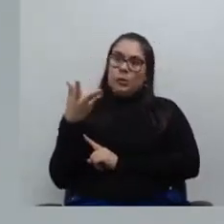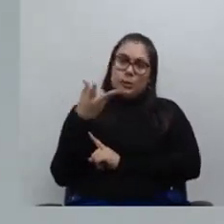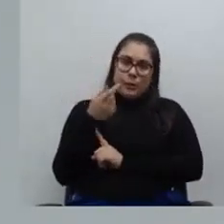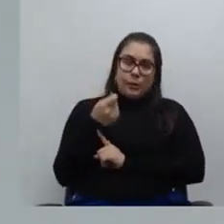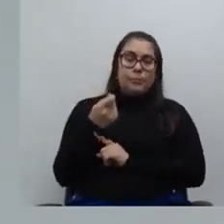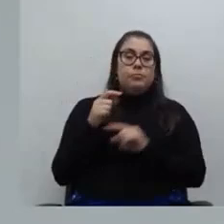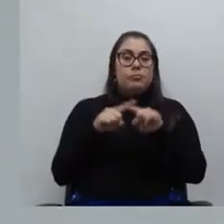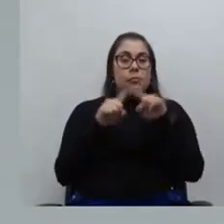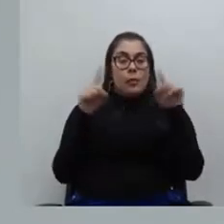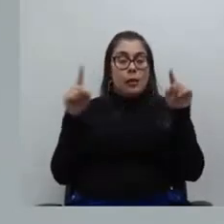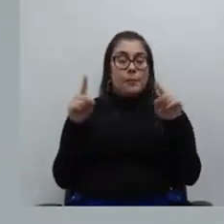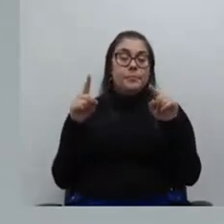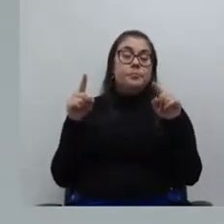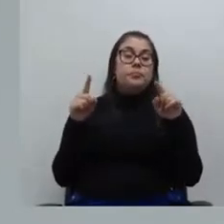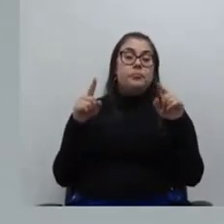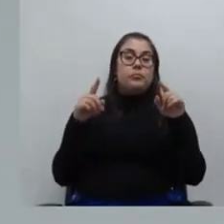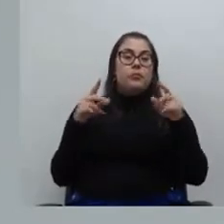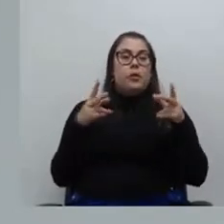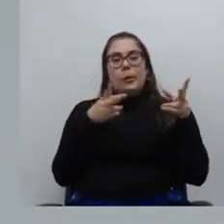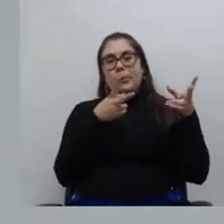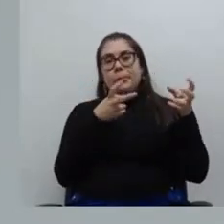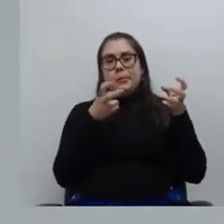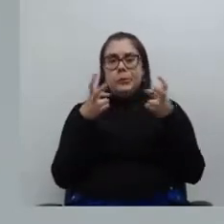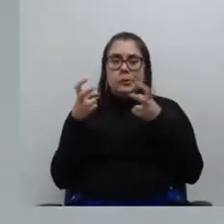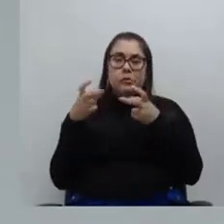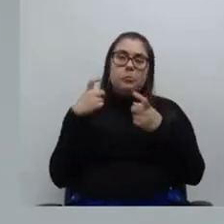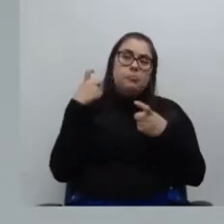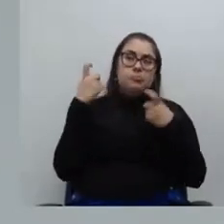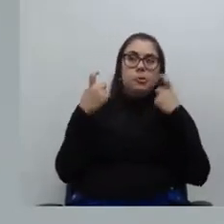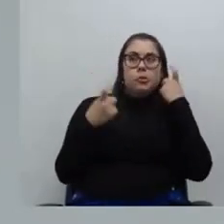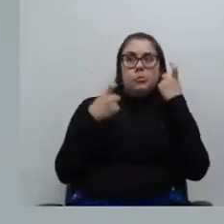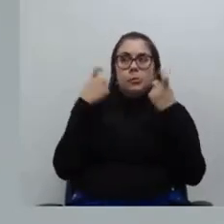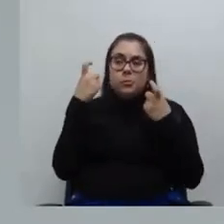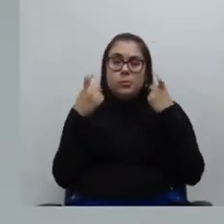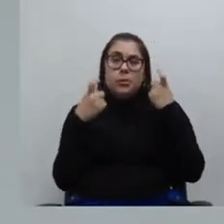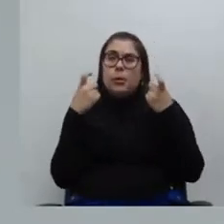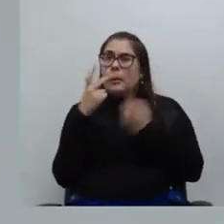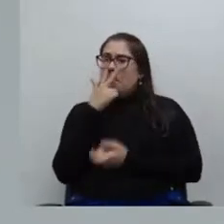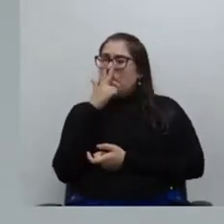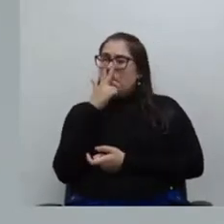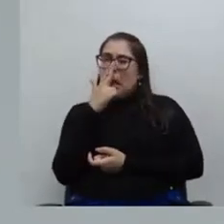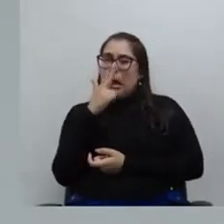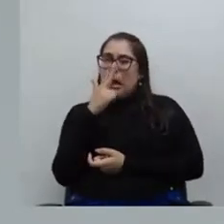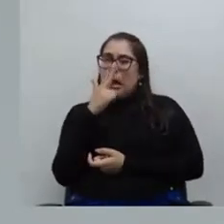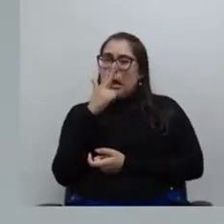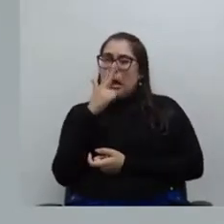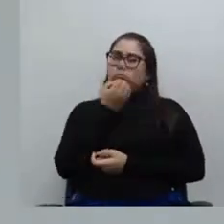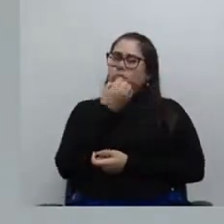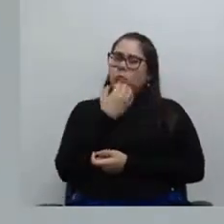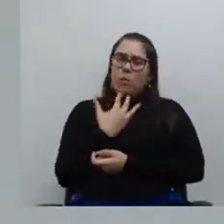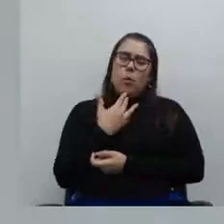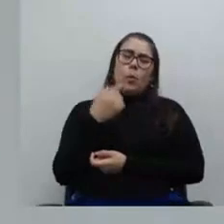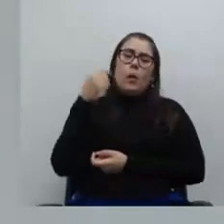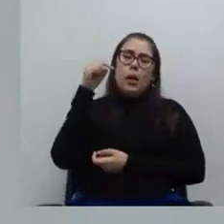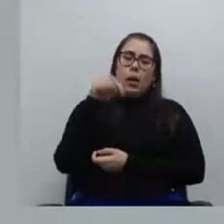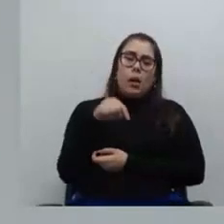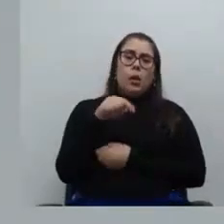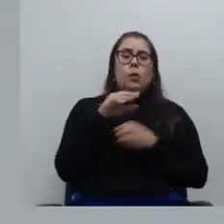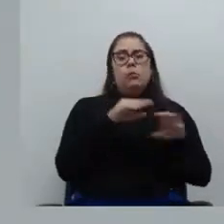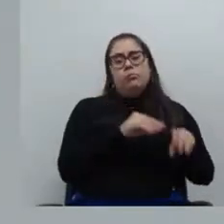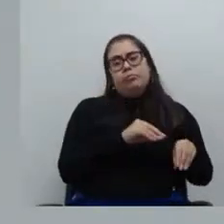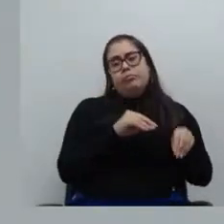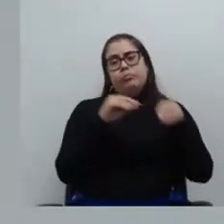mas, de forma global, eu sempre olho isso com uma preocupação, porque, eu falo, alguma coisa não está em muita consonância, quando acontecem essas